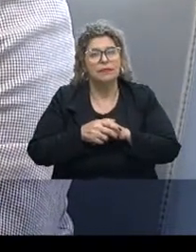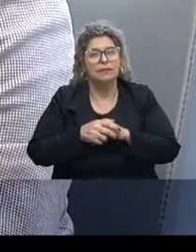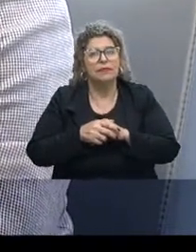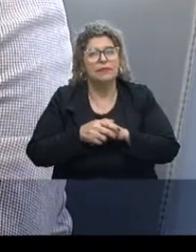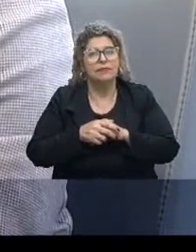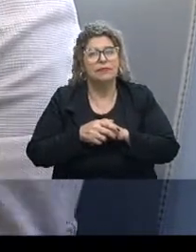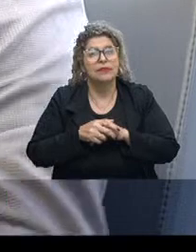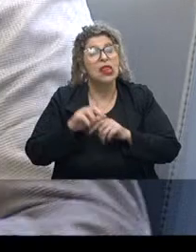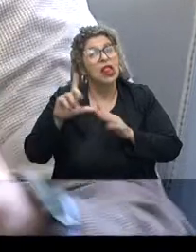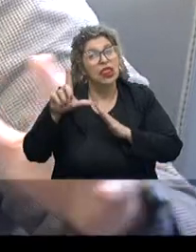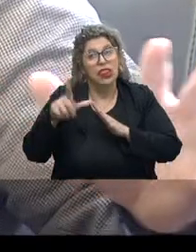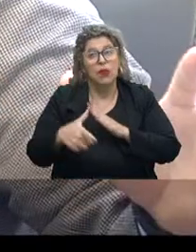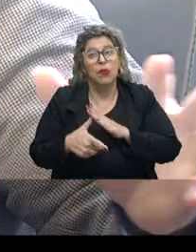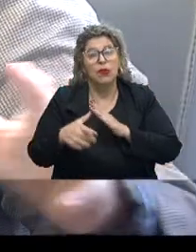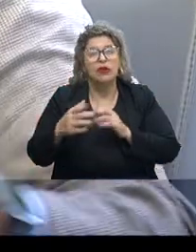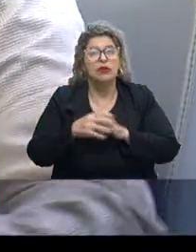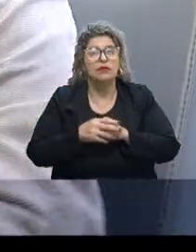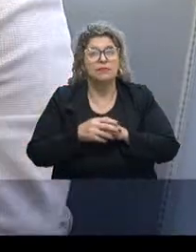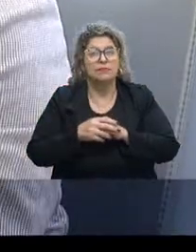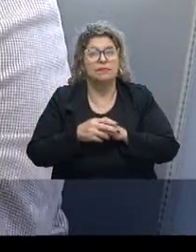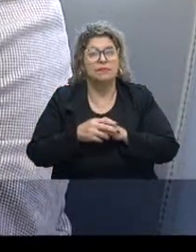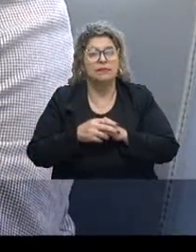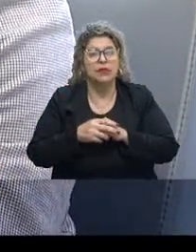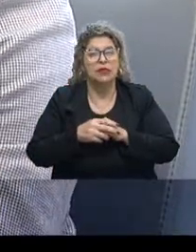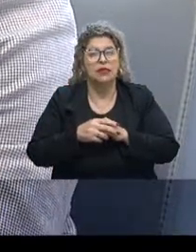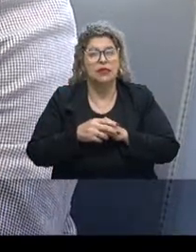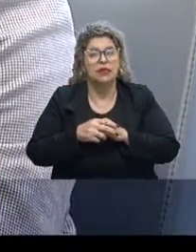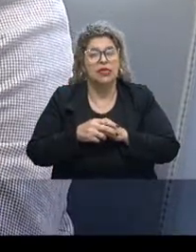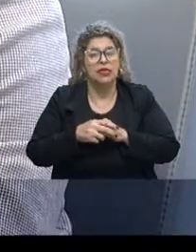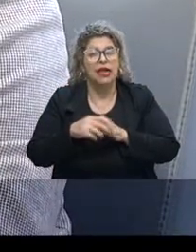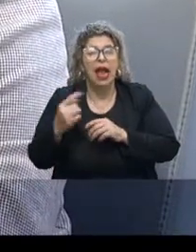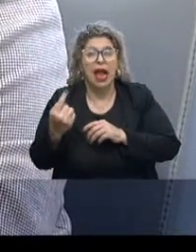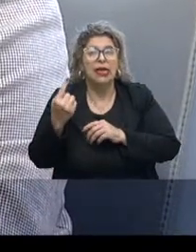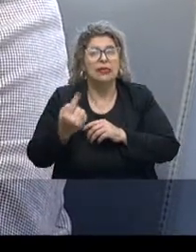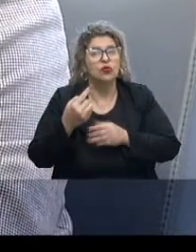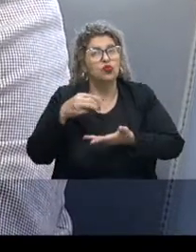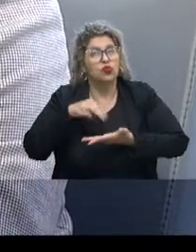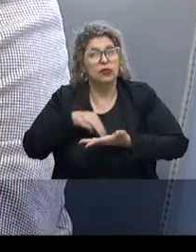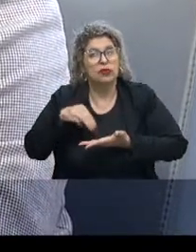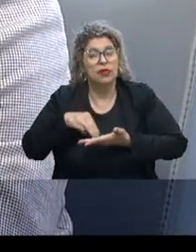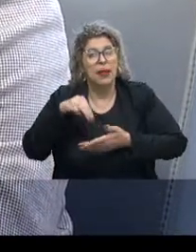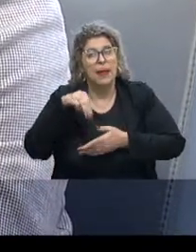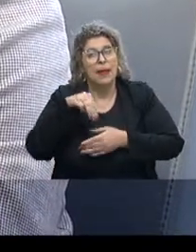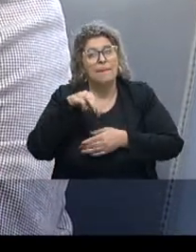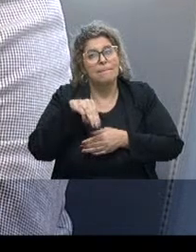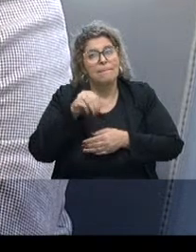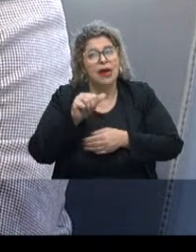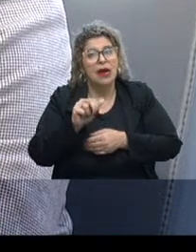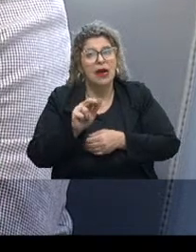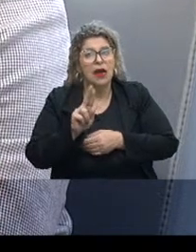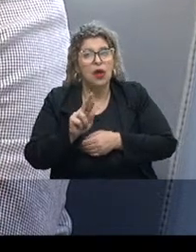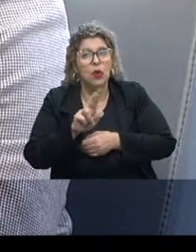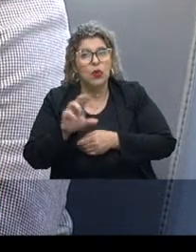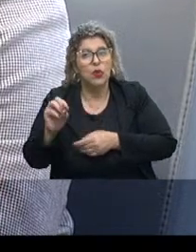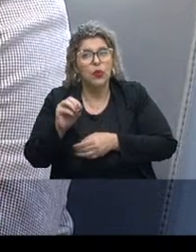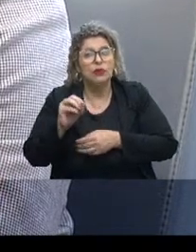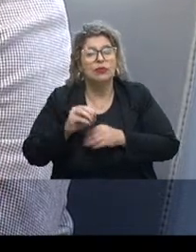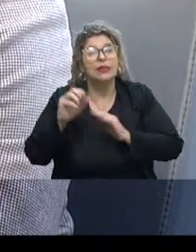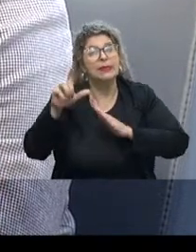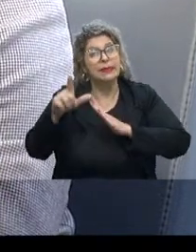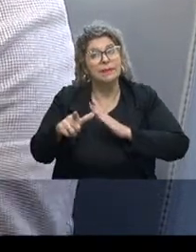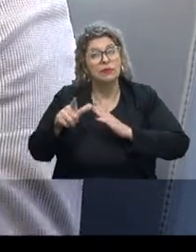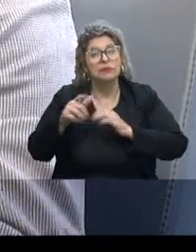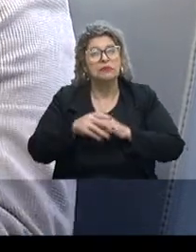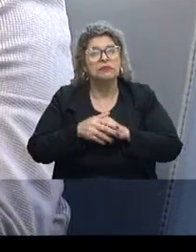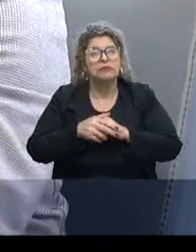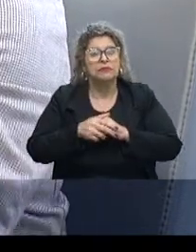E depois nós vamos fazer uma rodada aqui para ouvir também o nosso secretário, Mauro Rauch. E eu